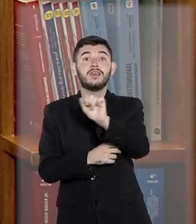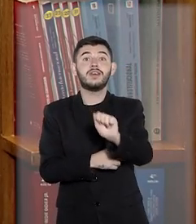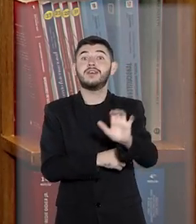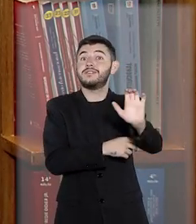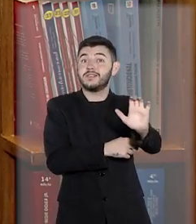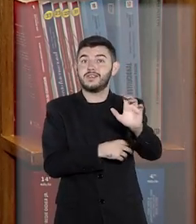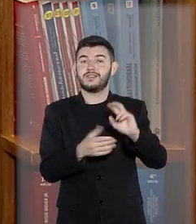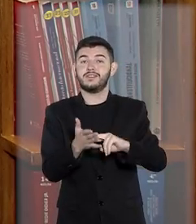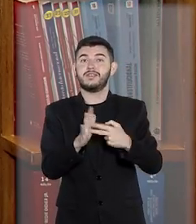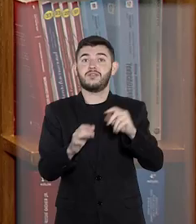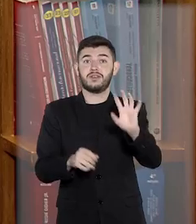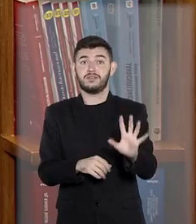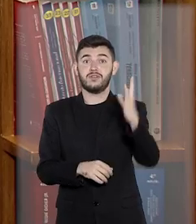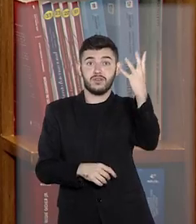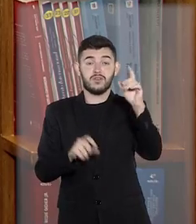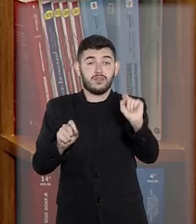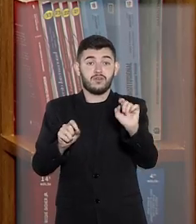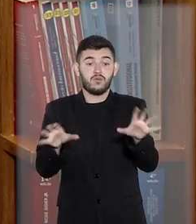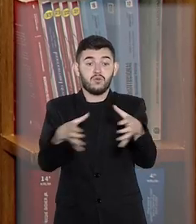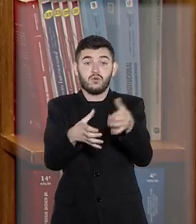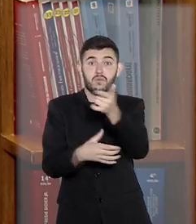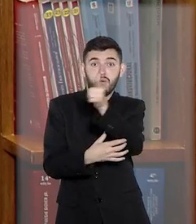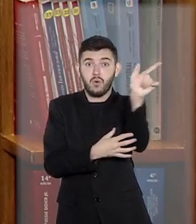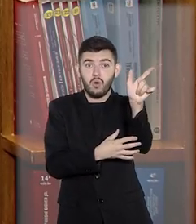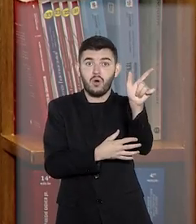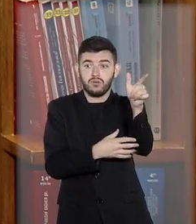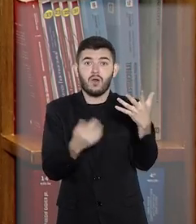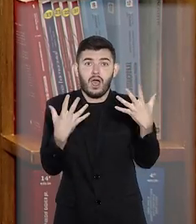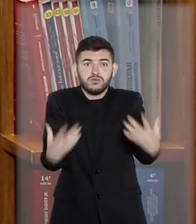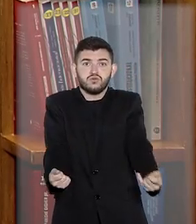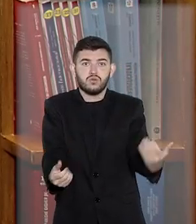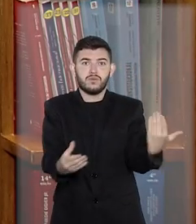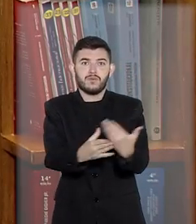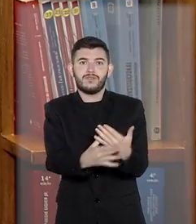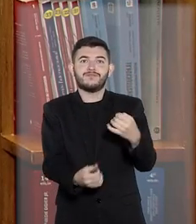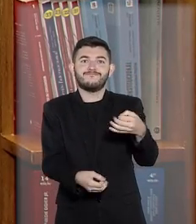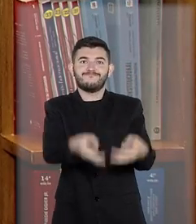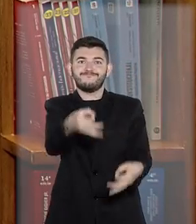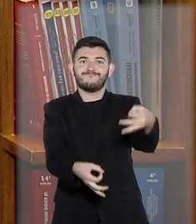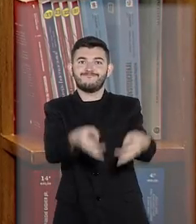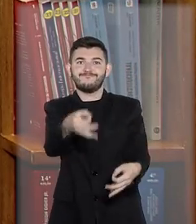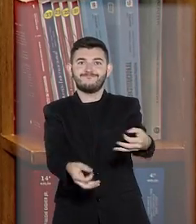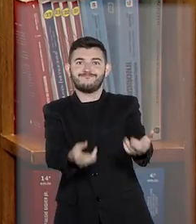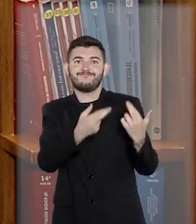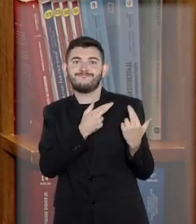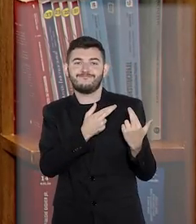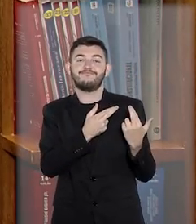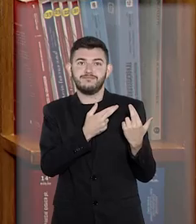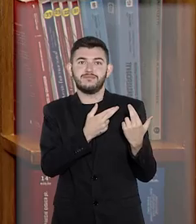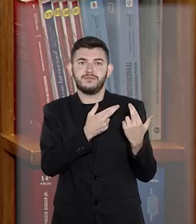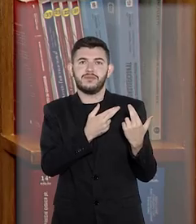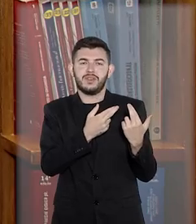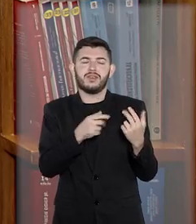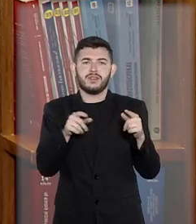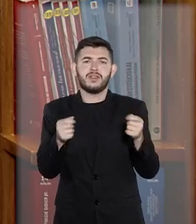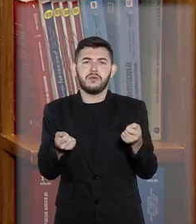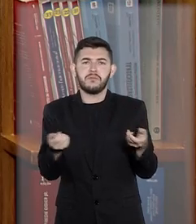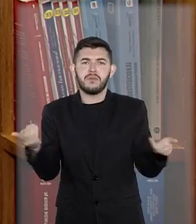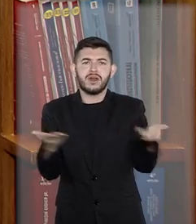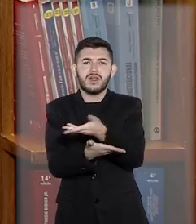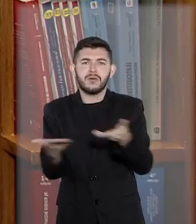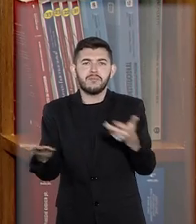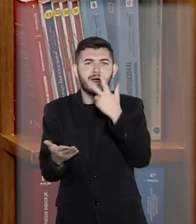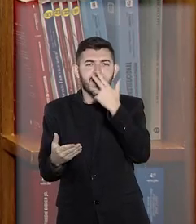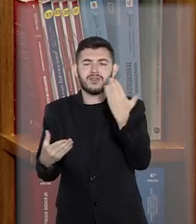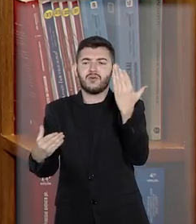IAC, incidente de assunção de competência. Ele faz um paralelo com o repetitivo,